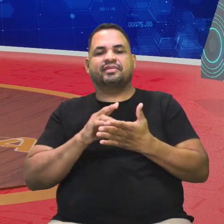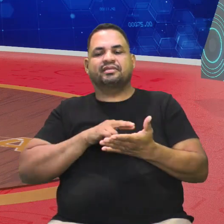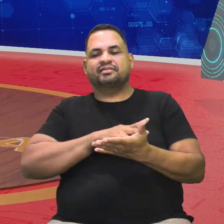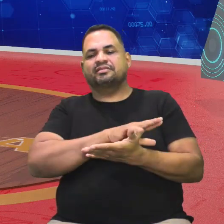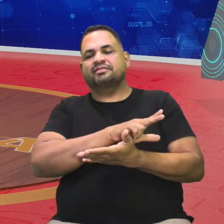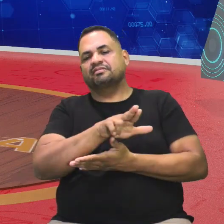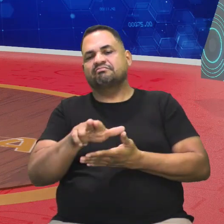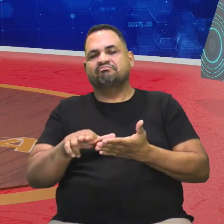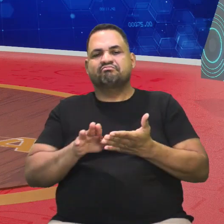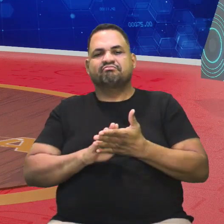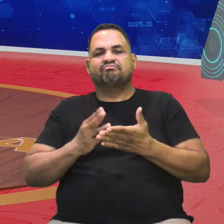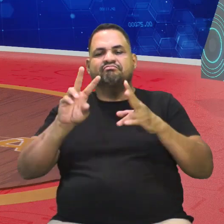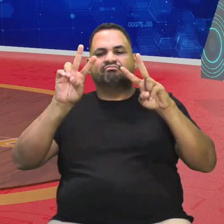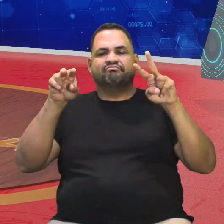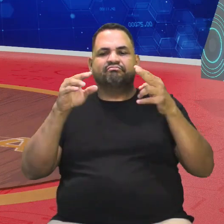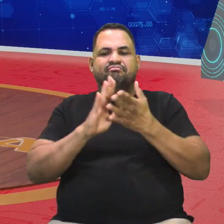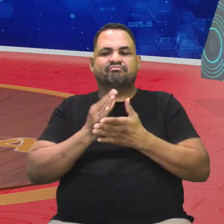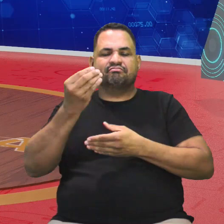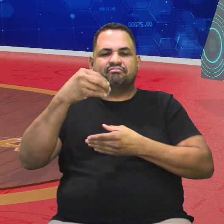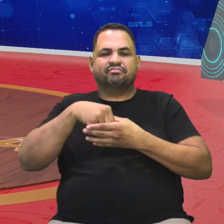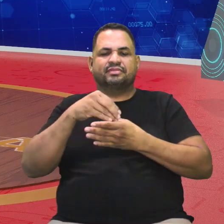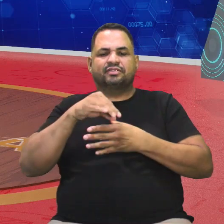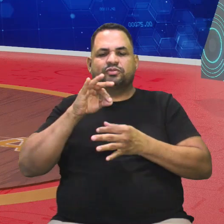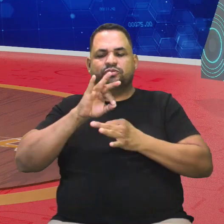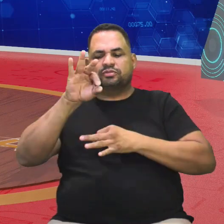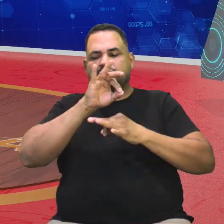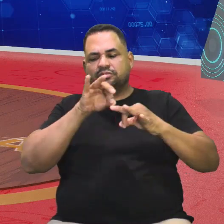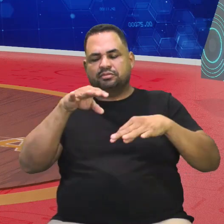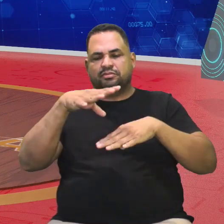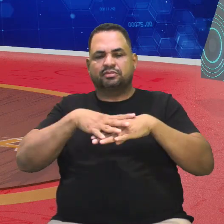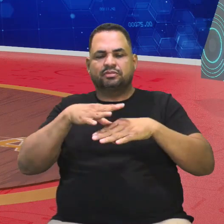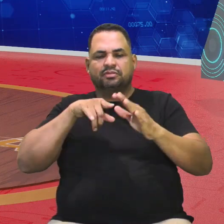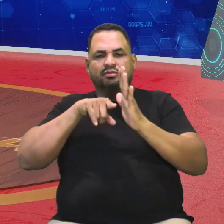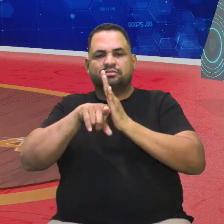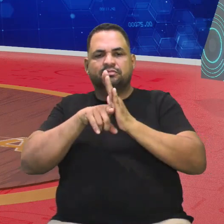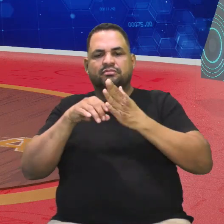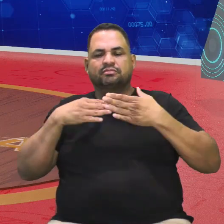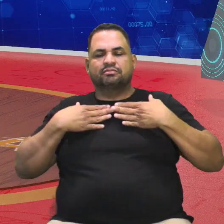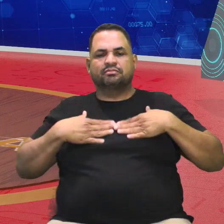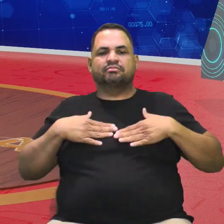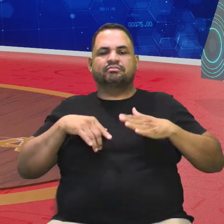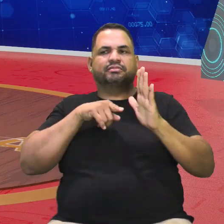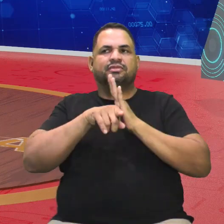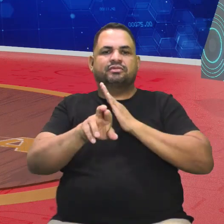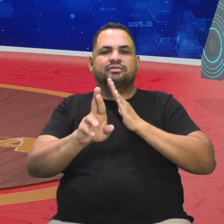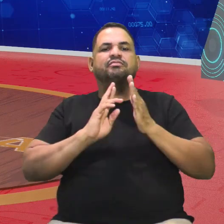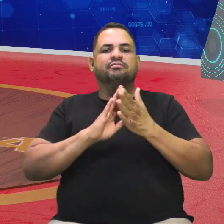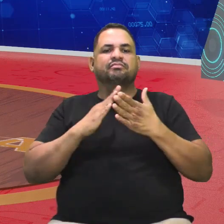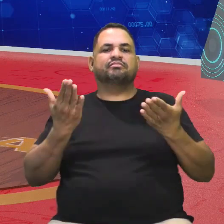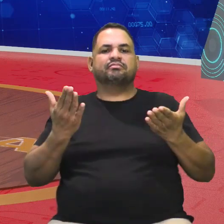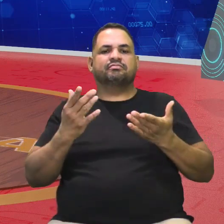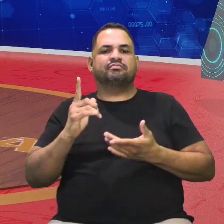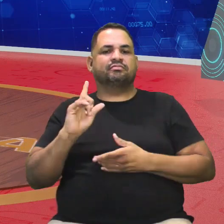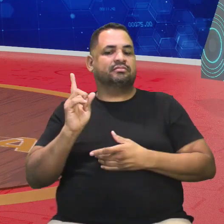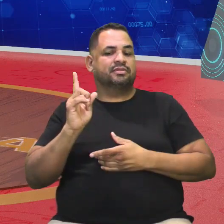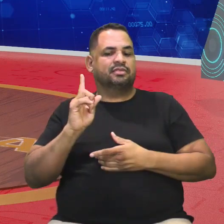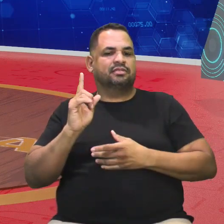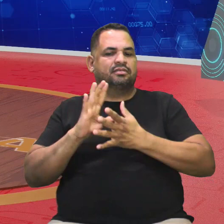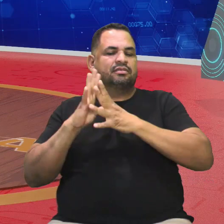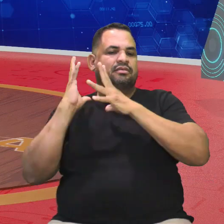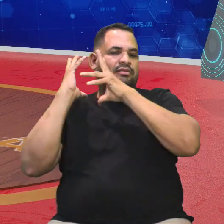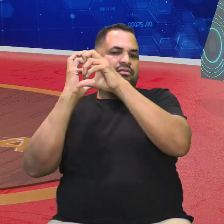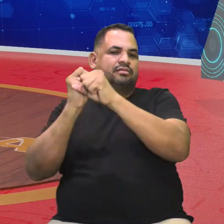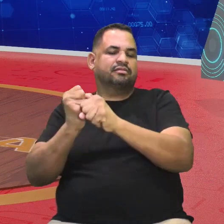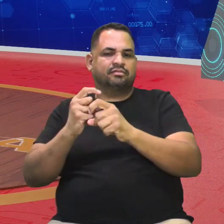vários momentos. Todos eles dentro da geometria analítica. Mas fiquem tranquilos, tá? Que esse quiz revisional vem pra isso, né? Ainda não é aquela